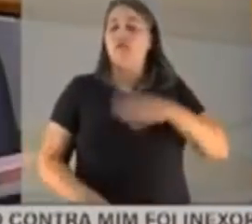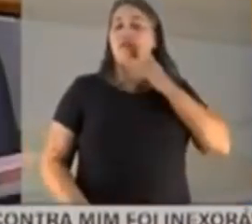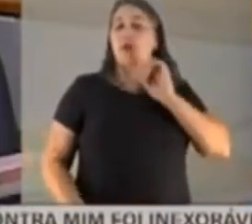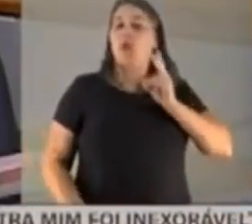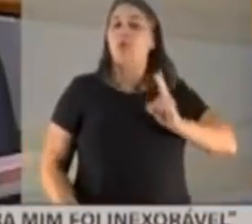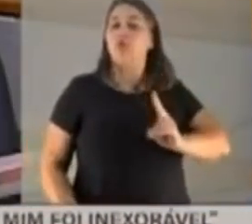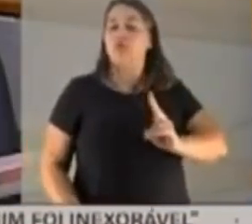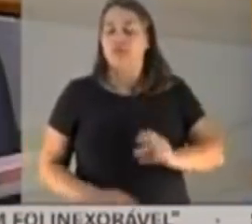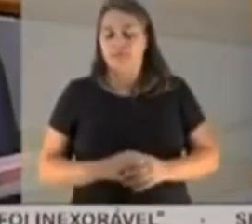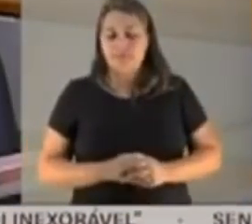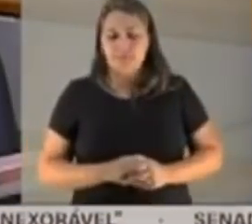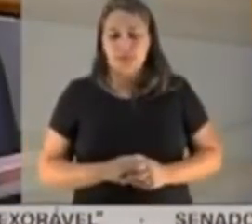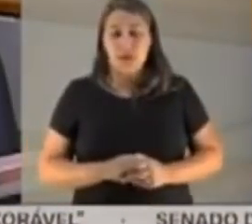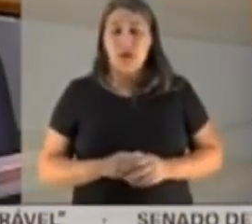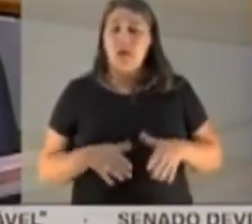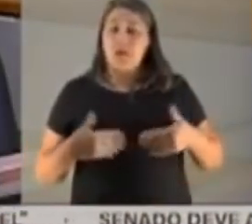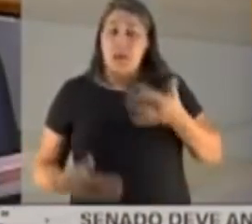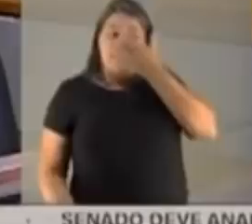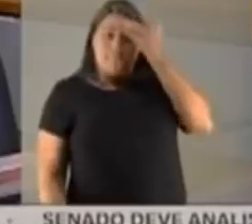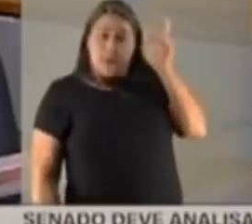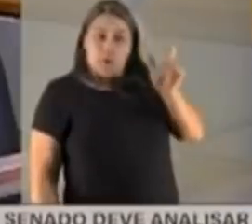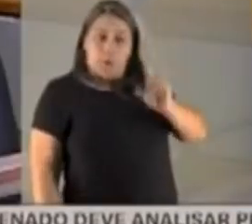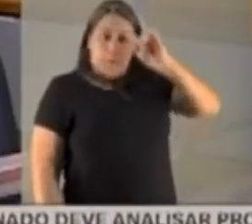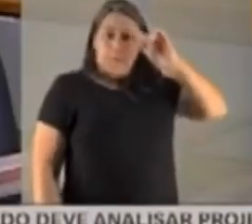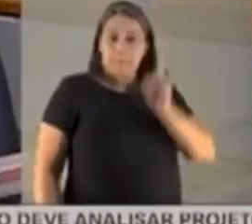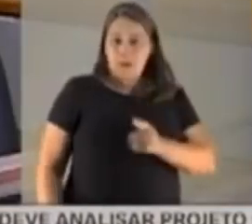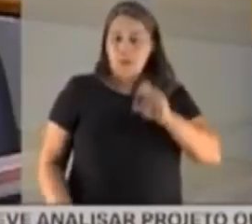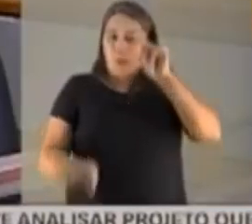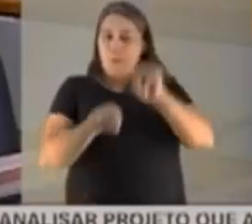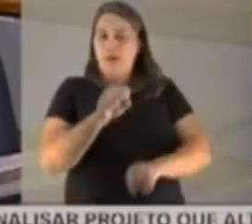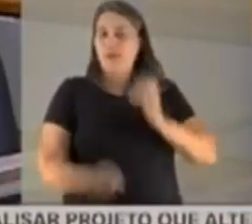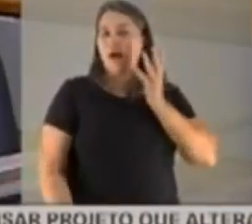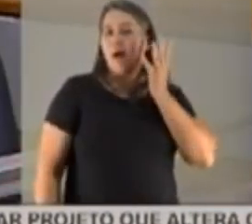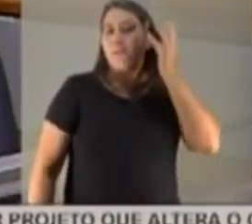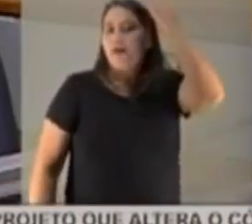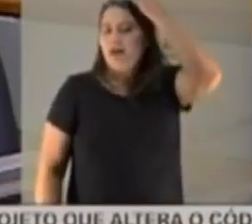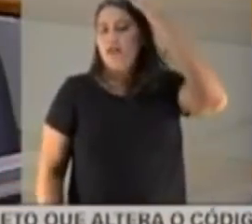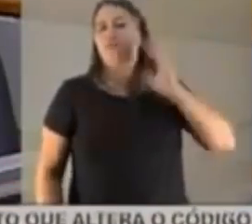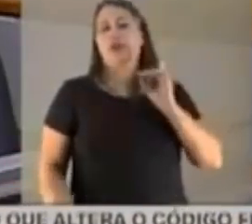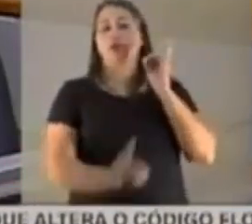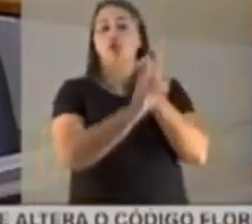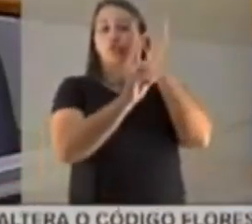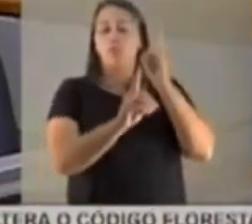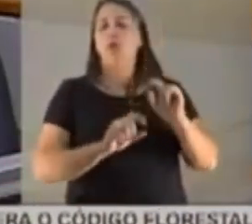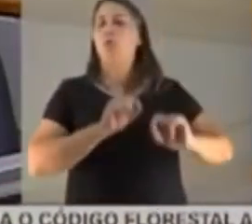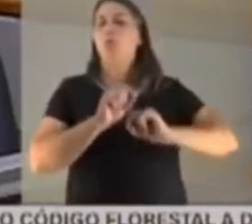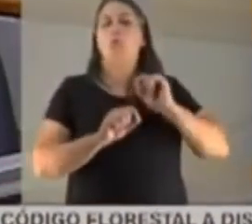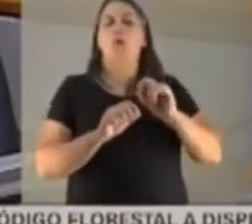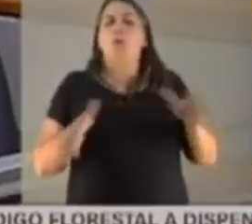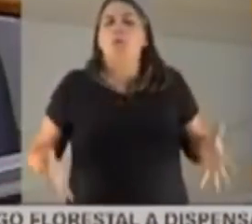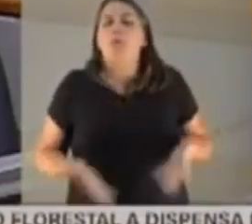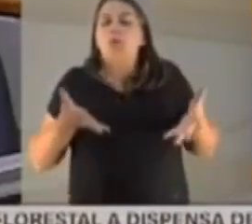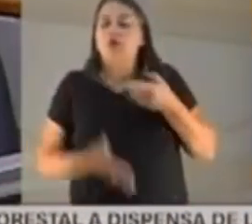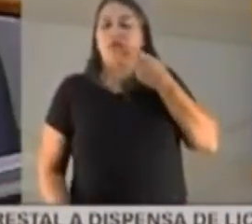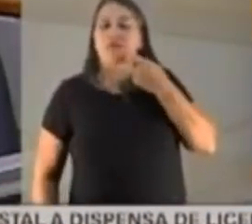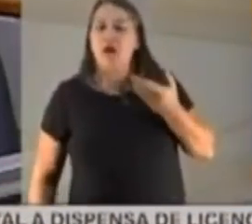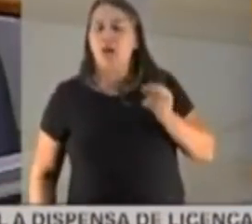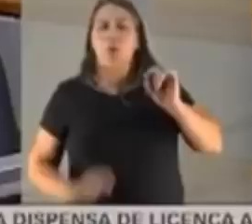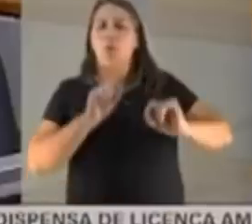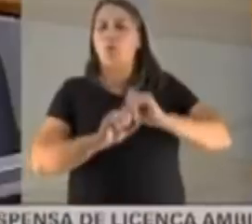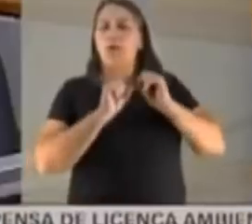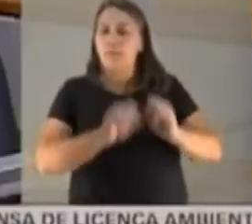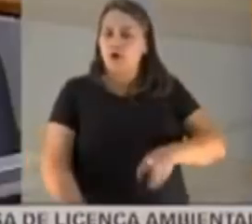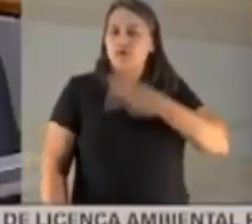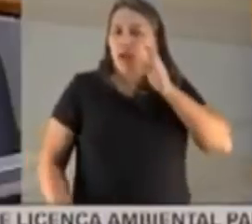o senhor continua. Quem sabe o mandante do caso Marielle vai ser descoberto. O que motiva essa sua fala? No que o senhor